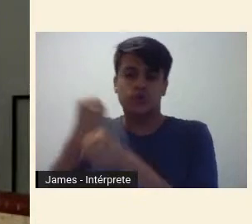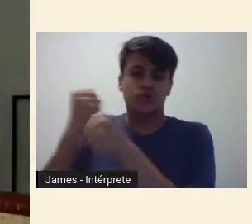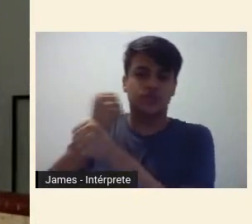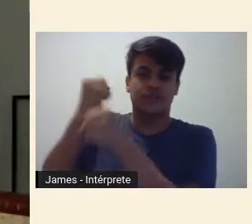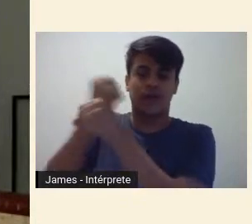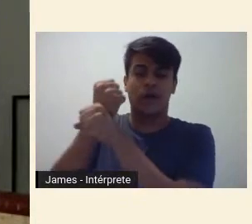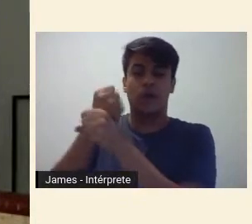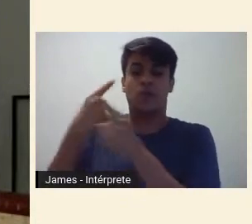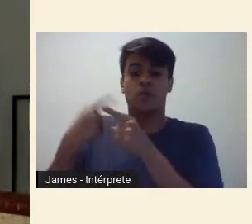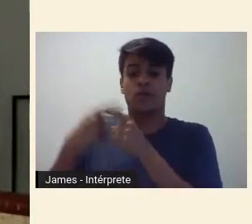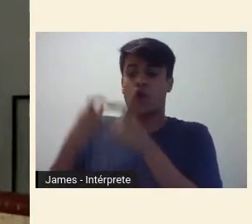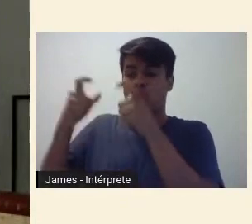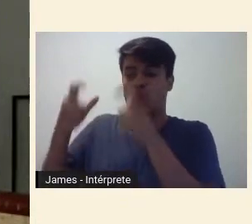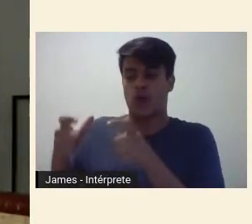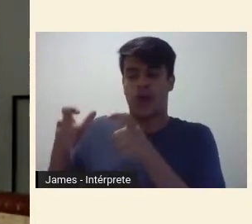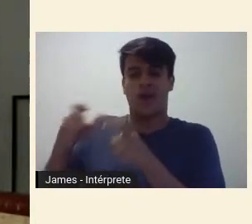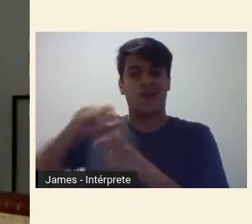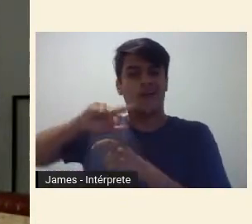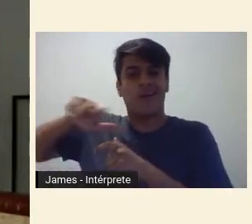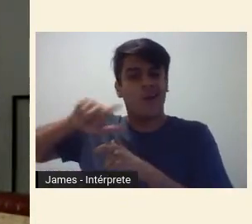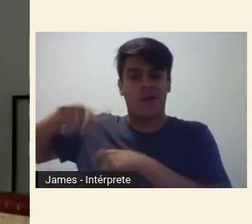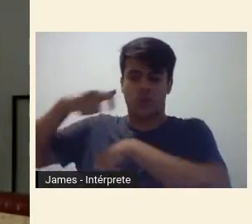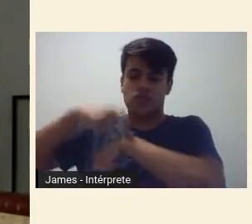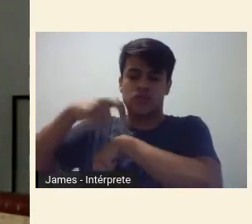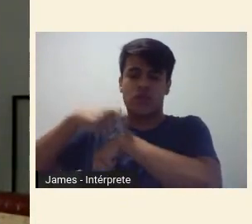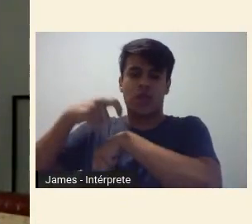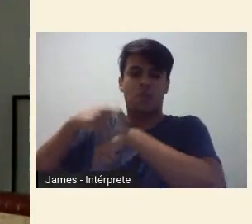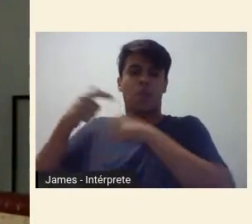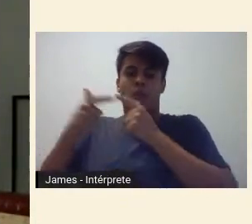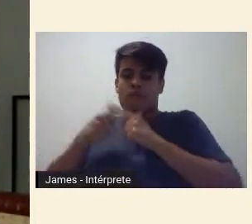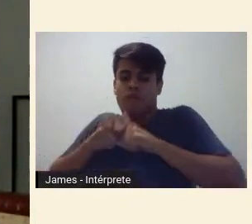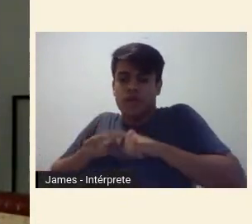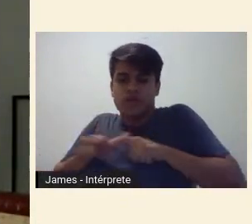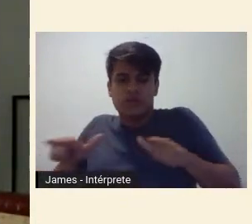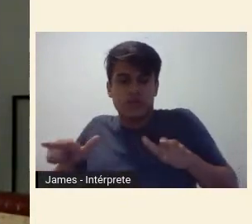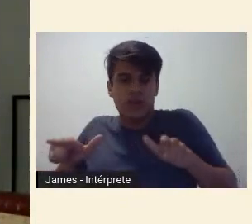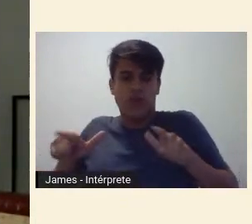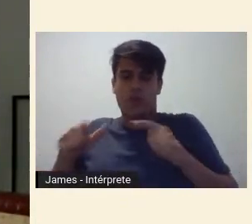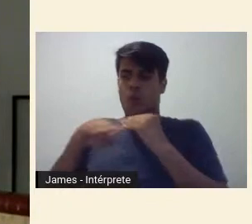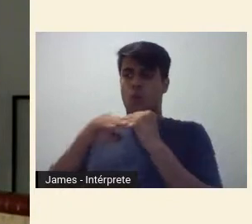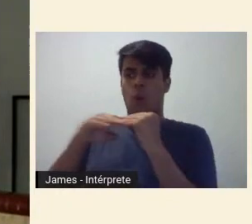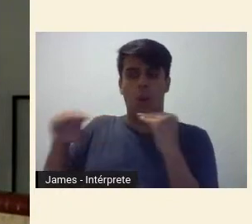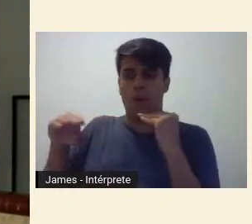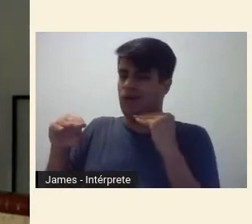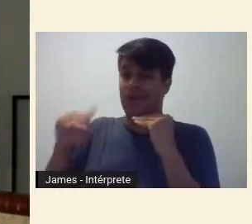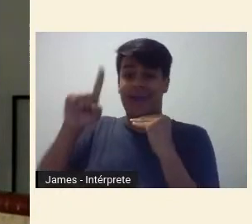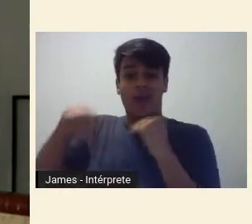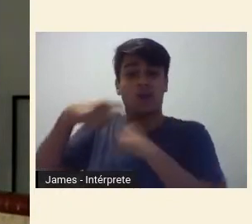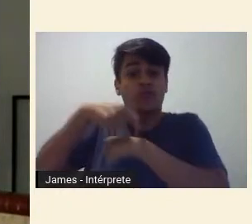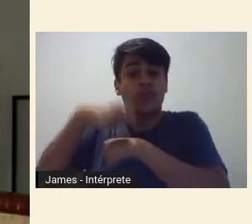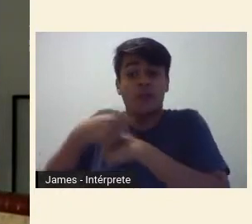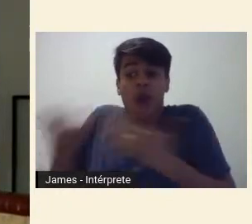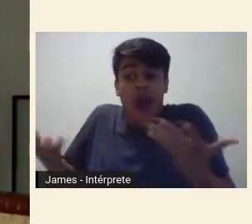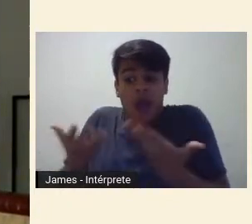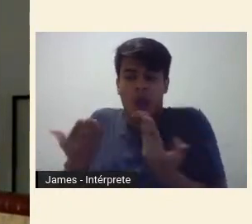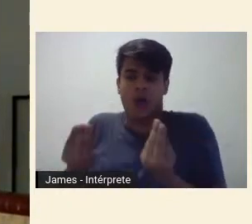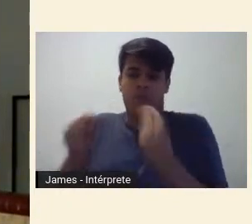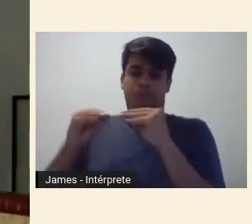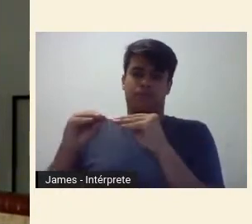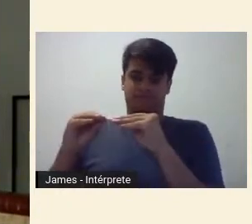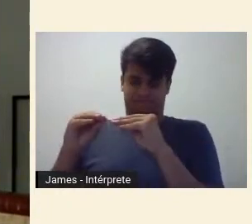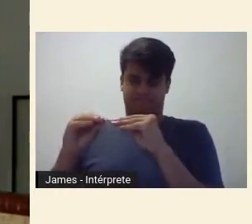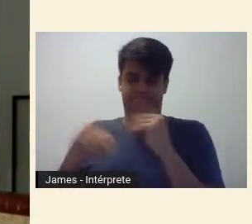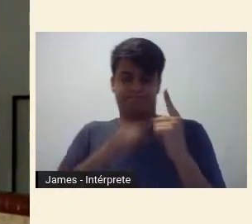não por um tempo vazio homogêneo, mas por um tempo preenchido pelo agora. Já a segunda é que,